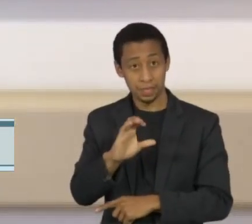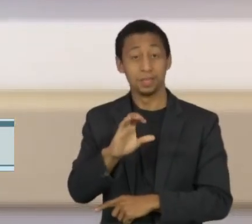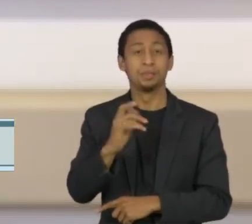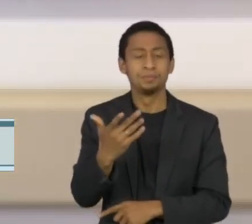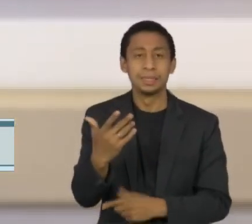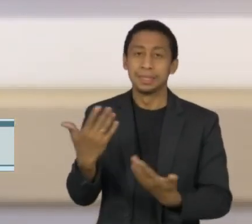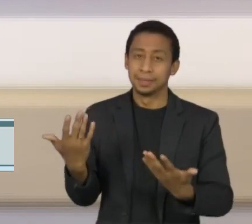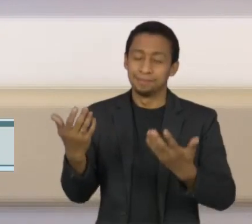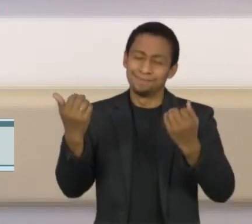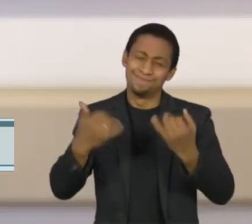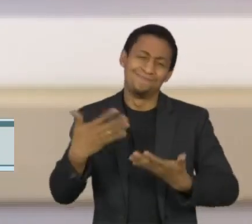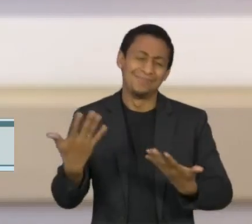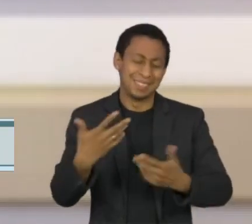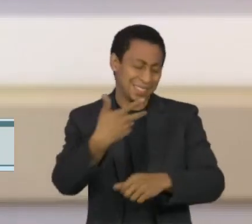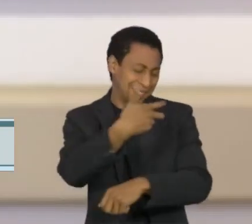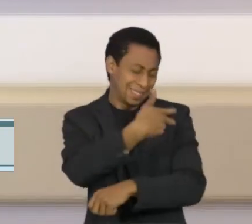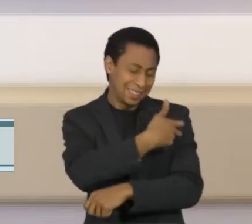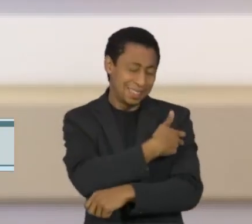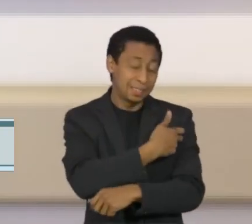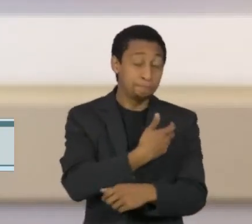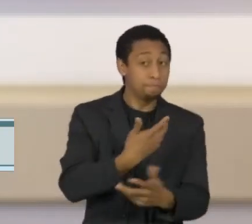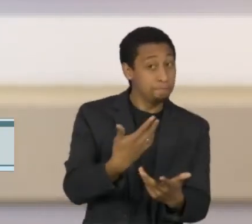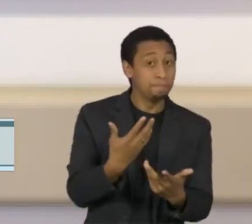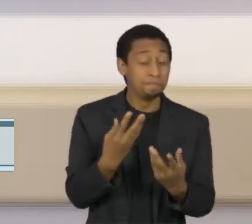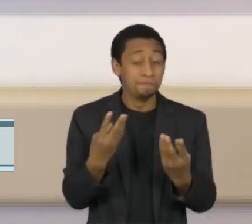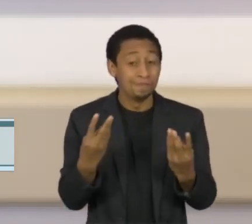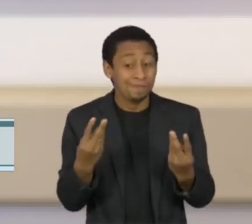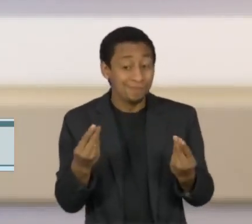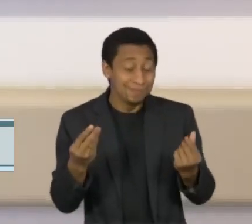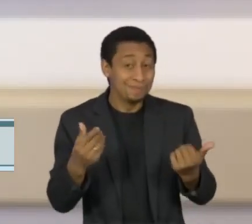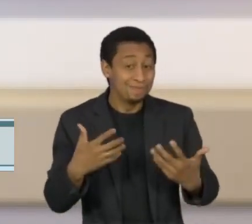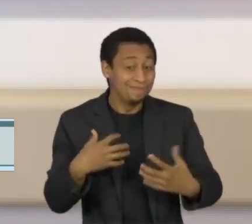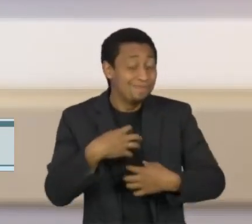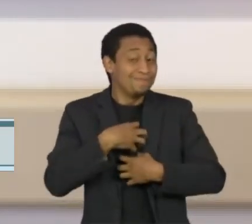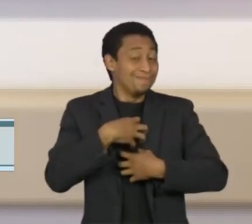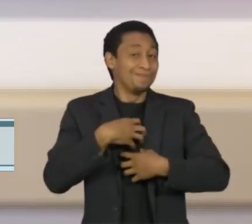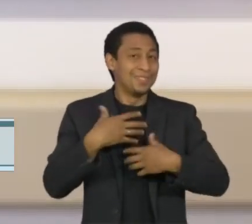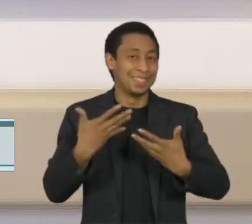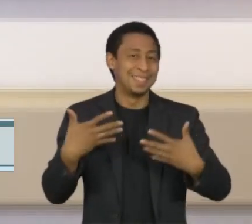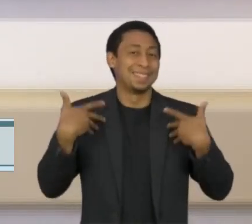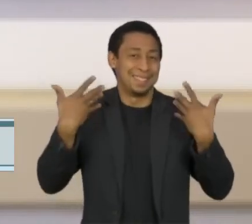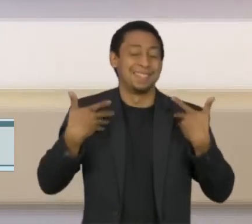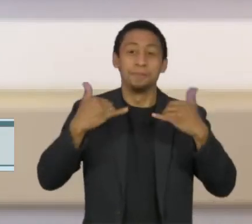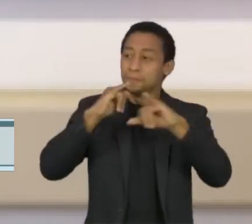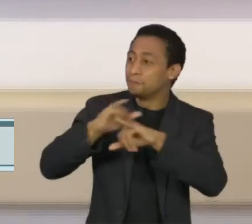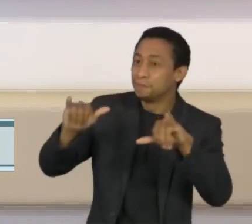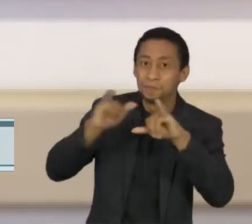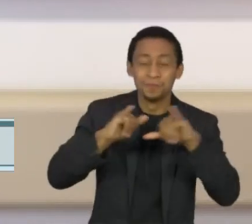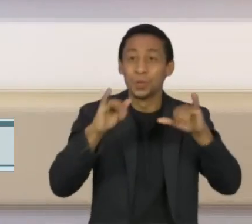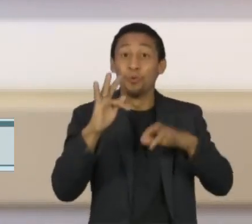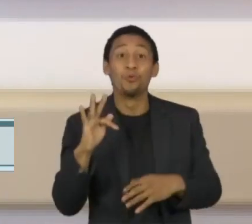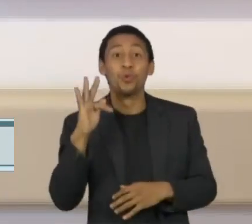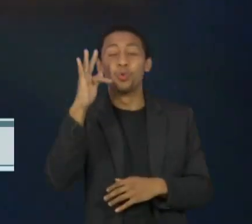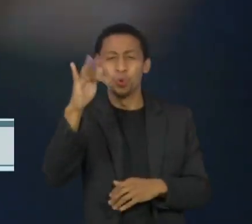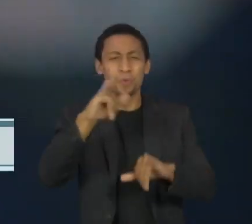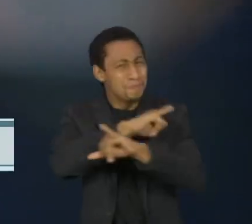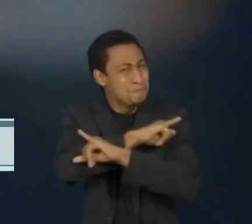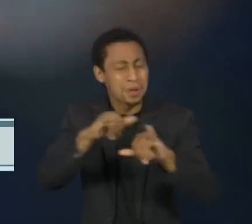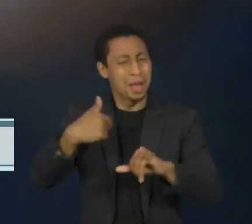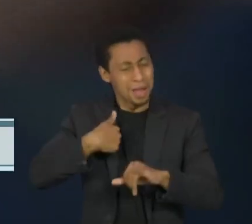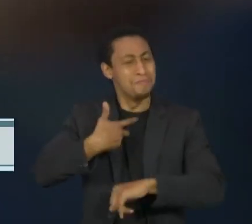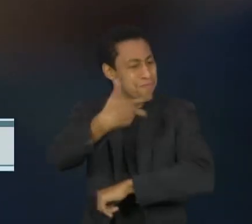uma injeção de ânimo poder participar disso e poder contar para as pessoas no futuro. E eu fiz parte disso.